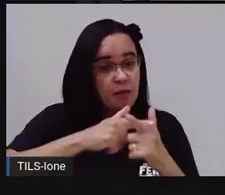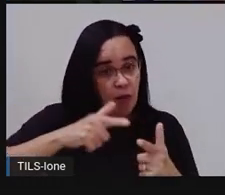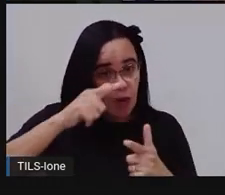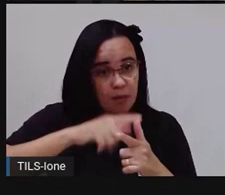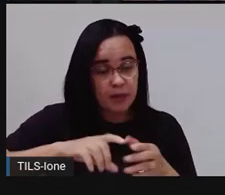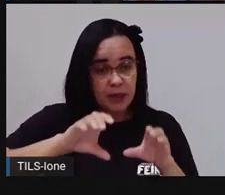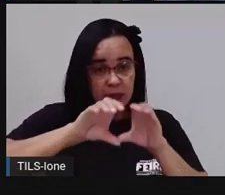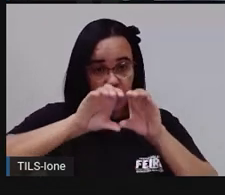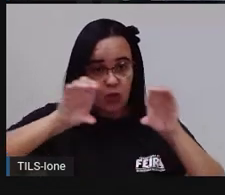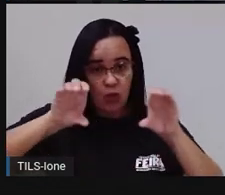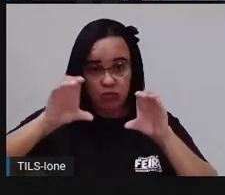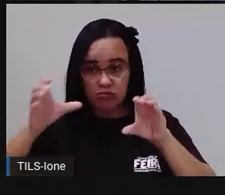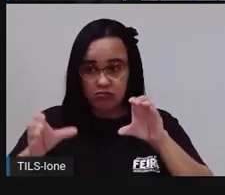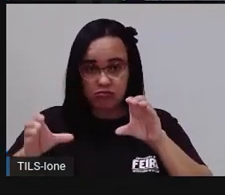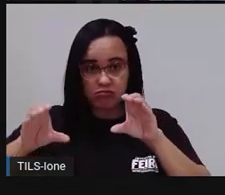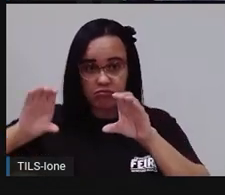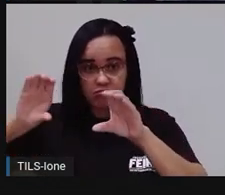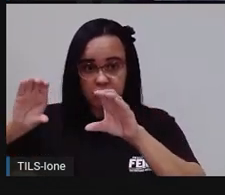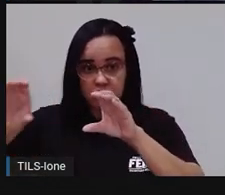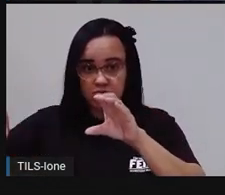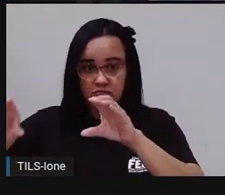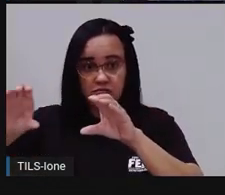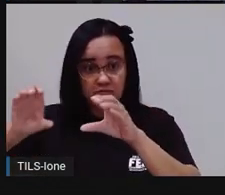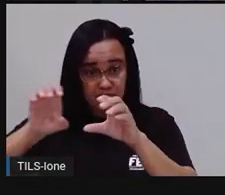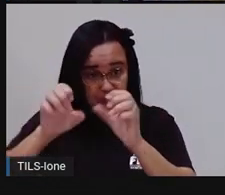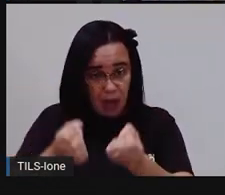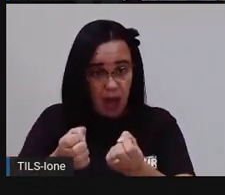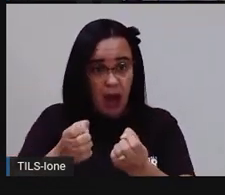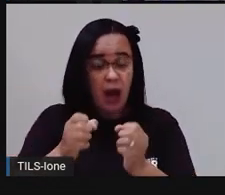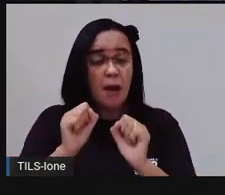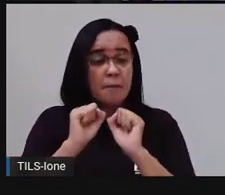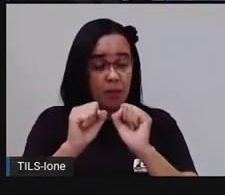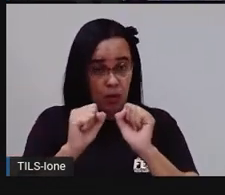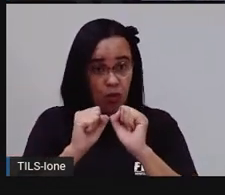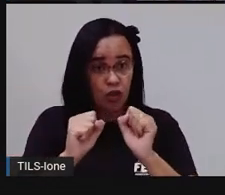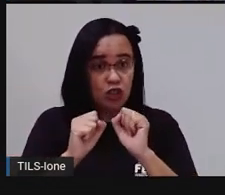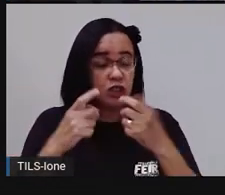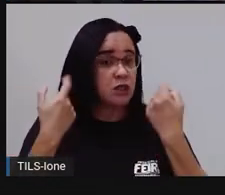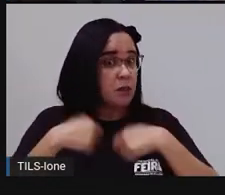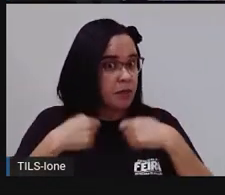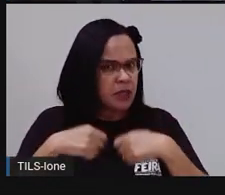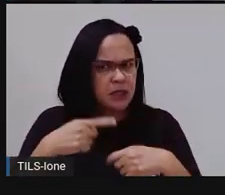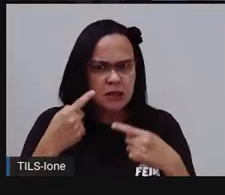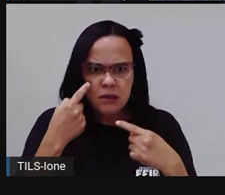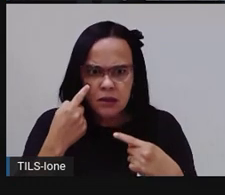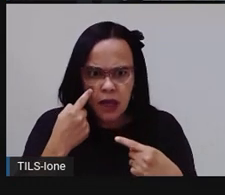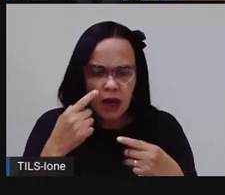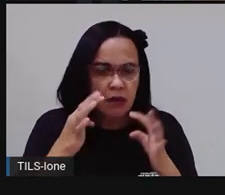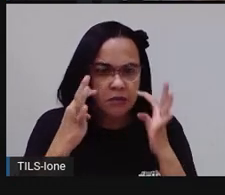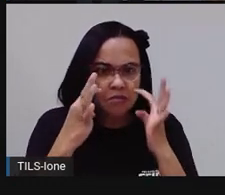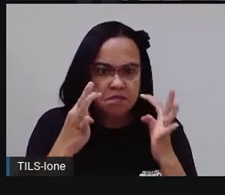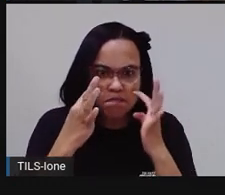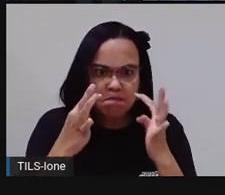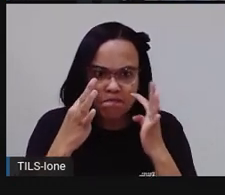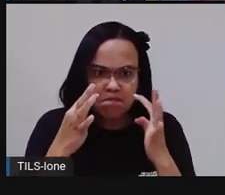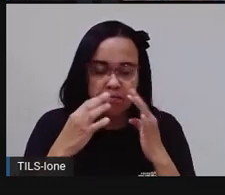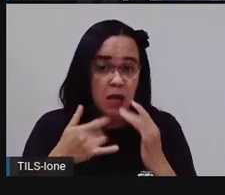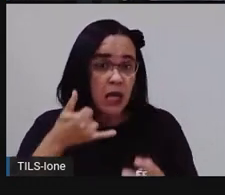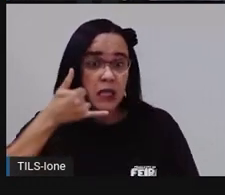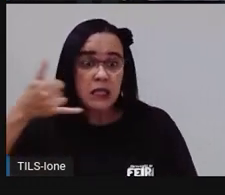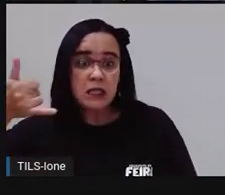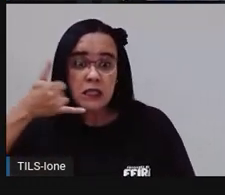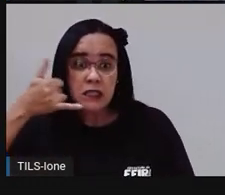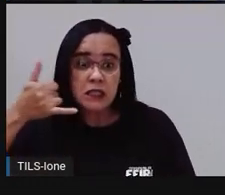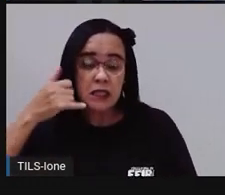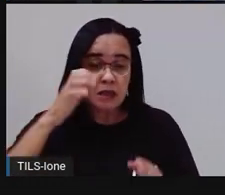né? Pode estar com algum defeito aí no registro. Então vocês precisam ligar para a embase e conversar com ela para buscar entender o que